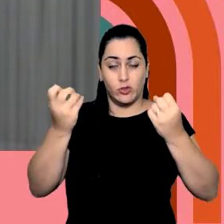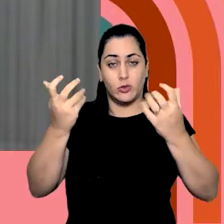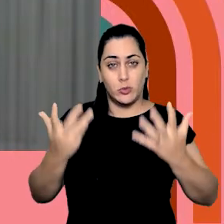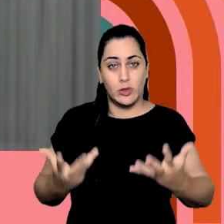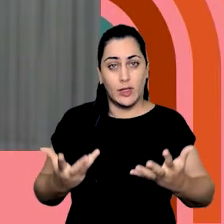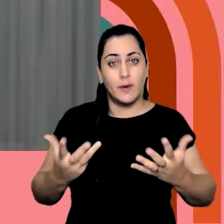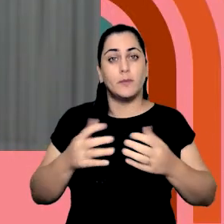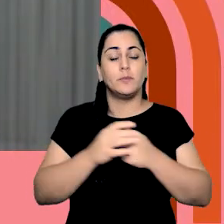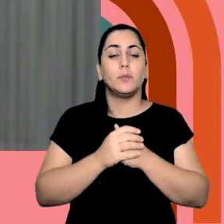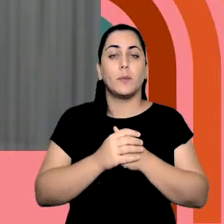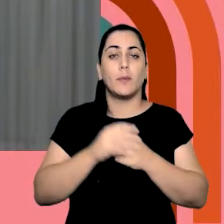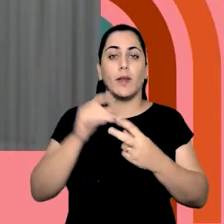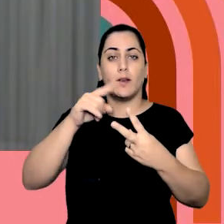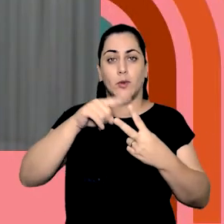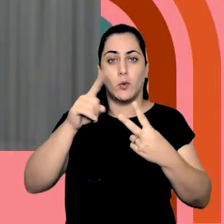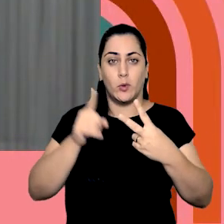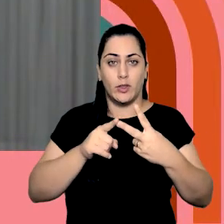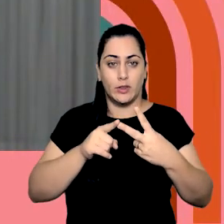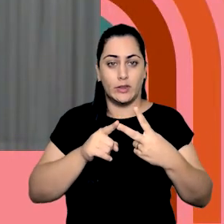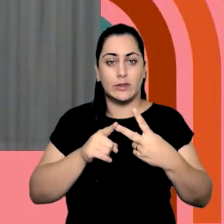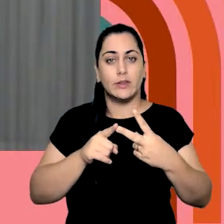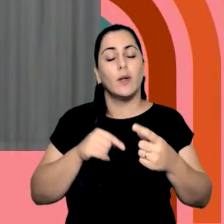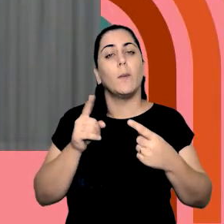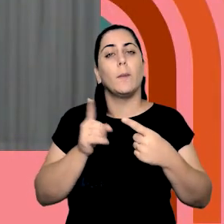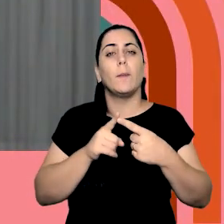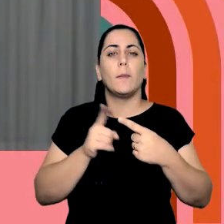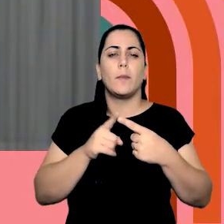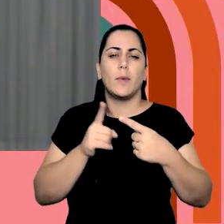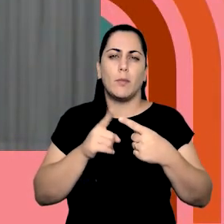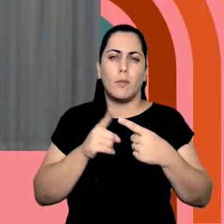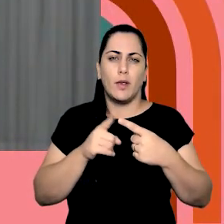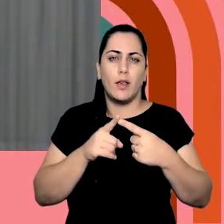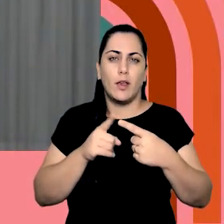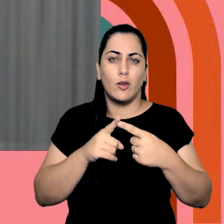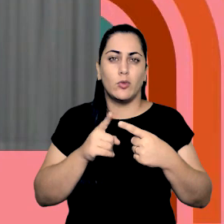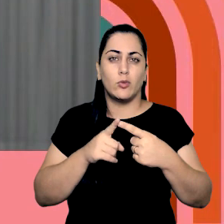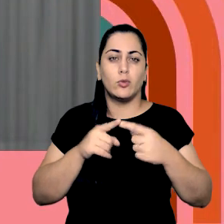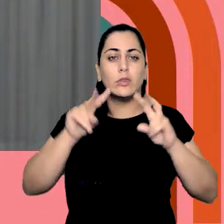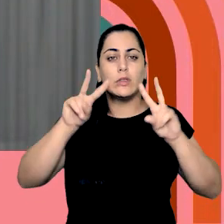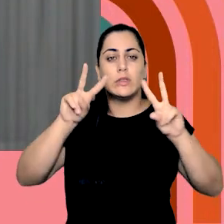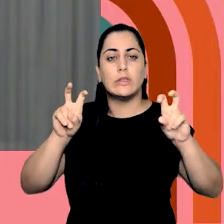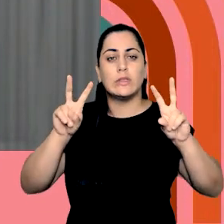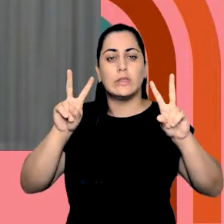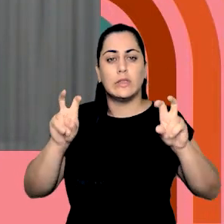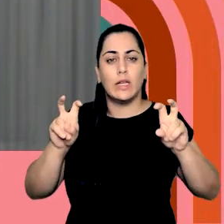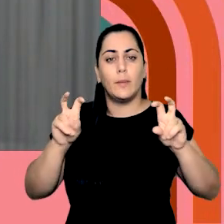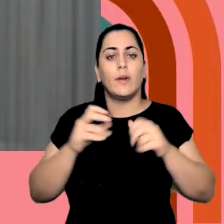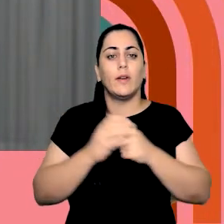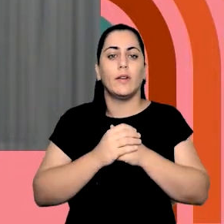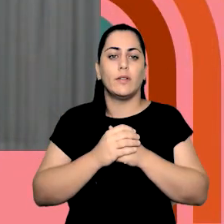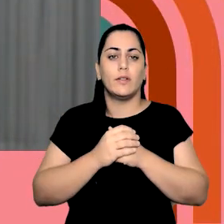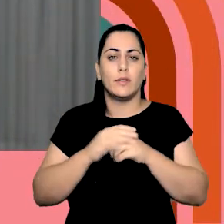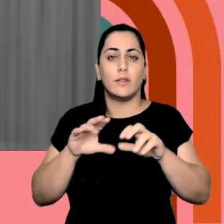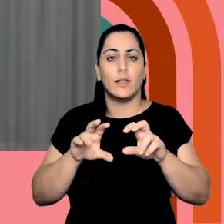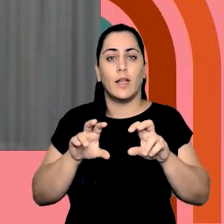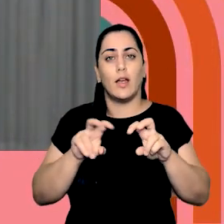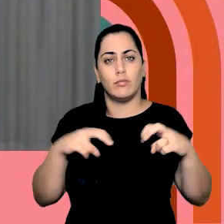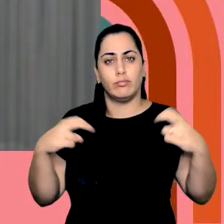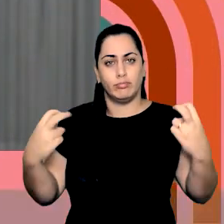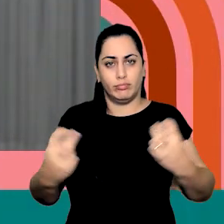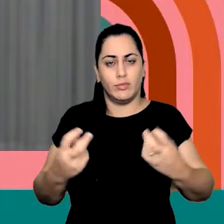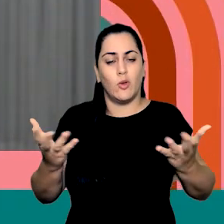momentos, um primeiro, levando em consideração o título da mesa,